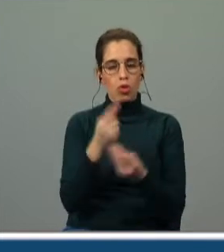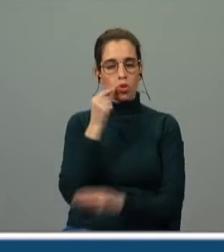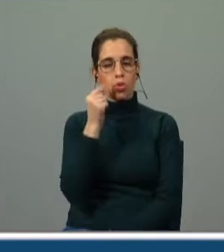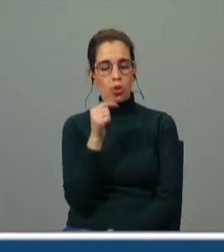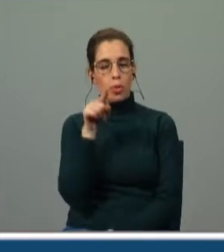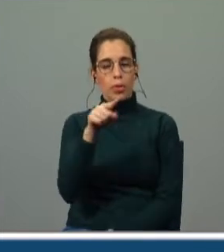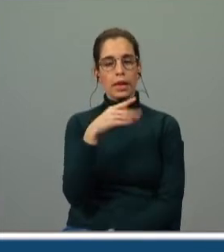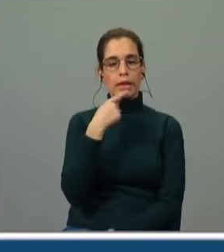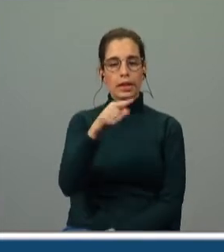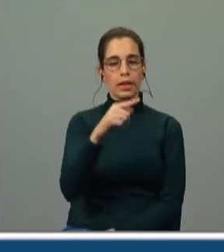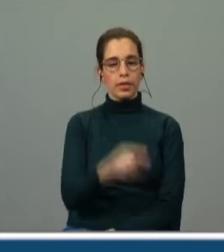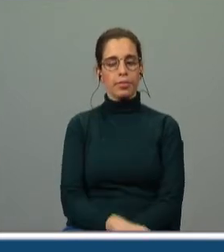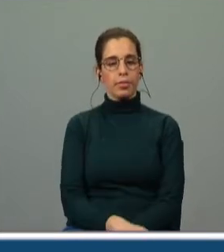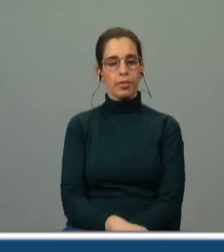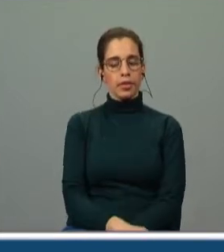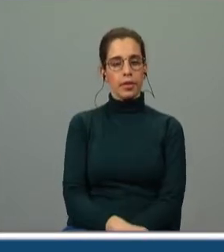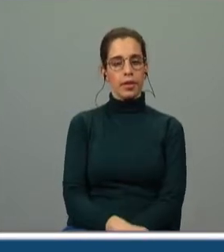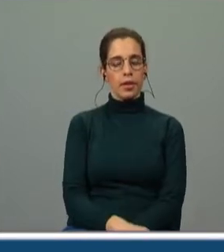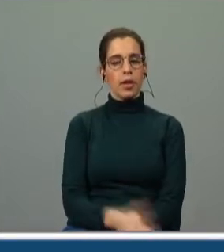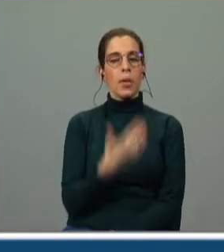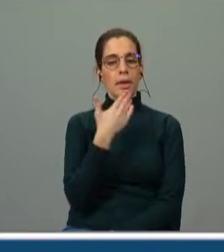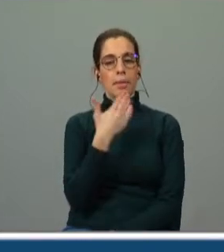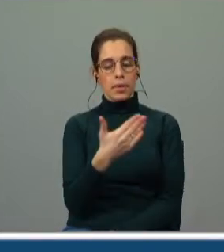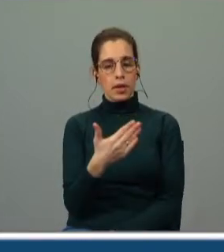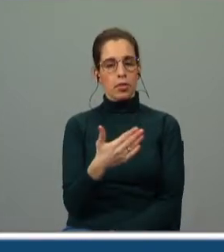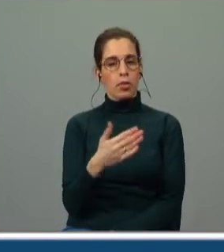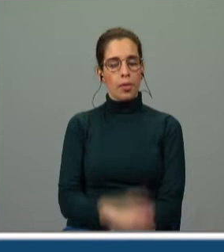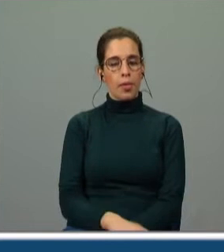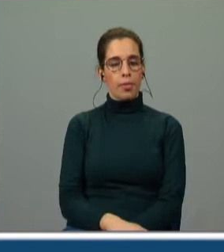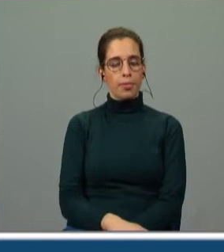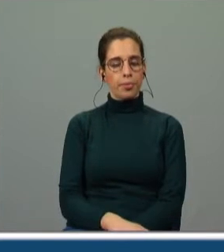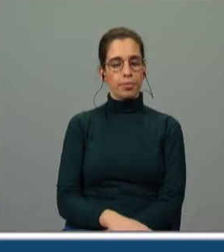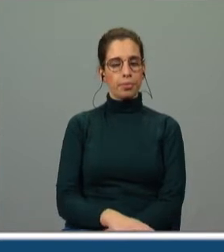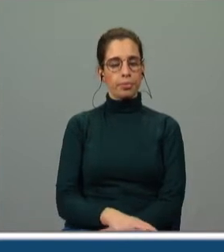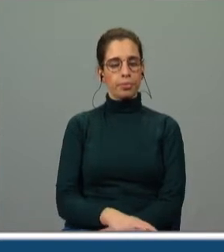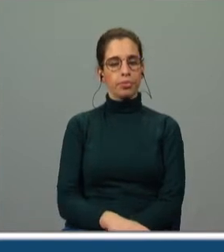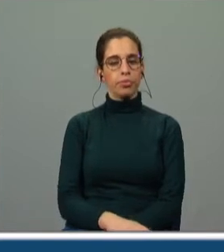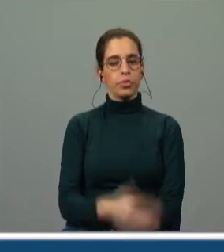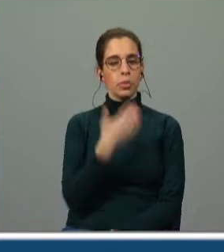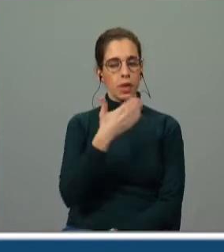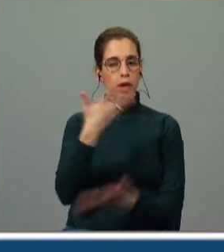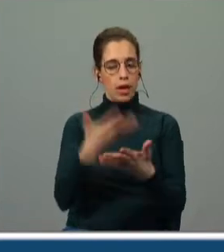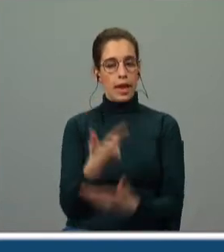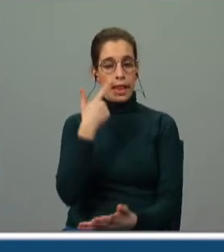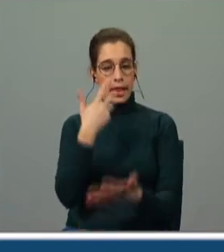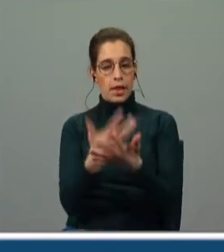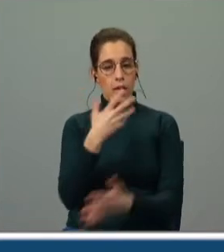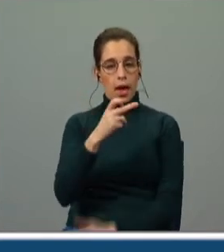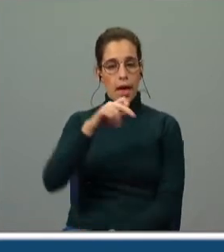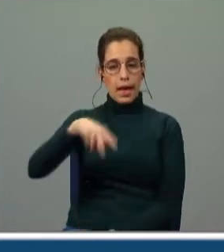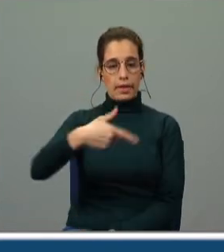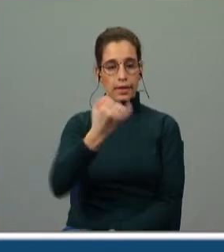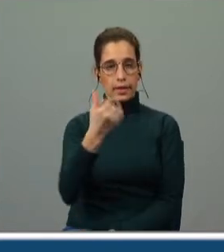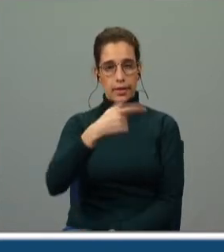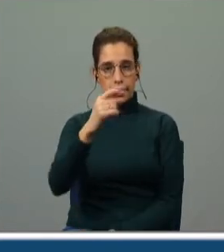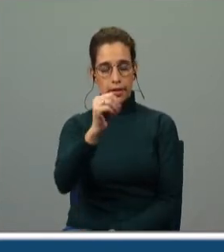instância também então este derradeiro pedido cá está o desterro e aquilo que te peço agora é que destaques uma antítese